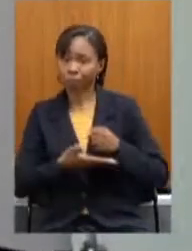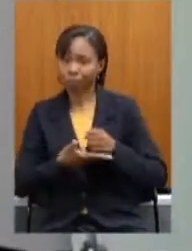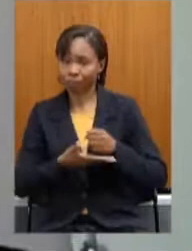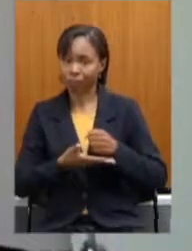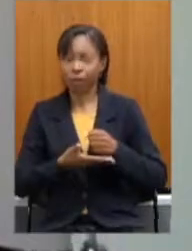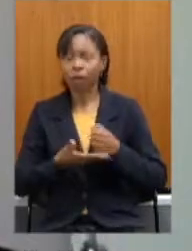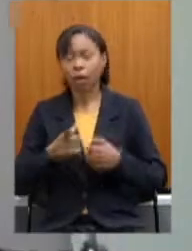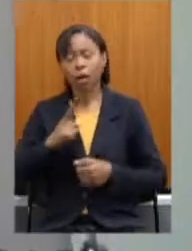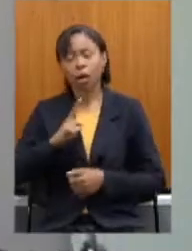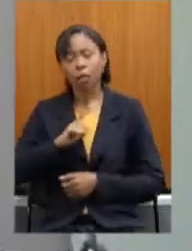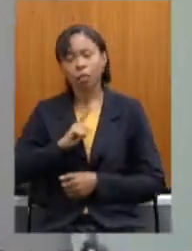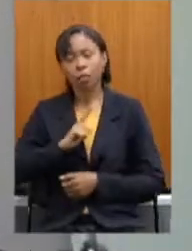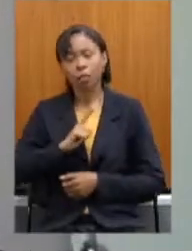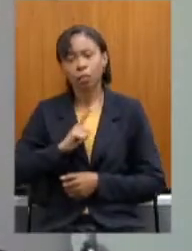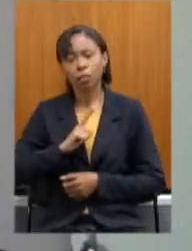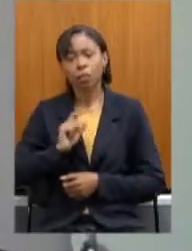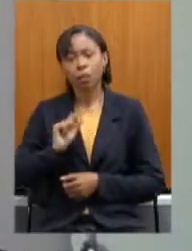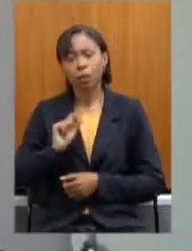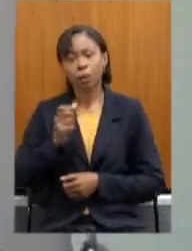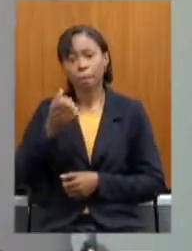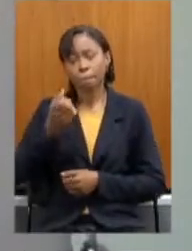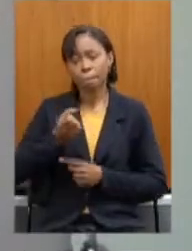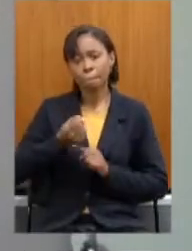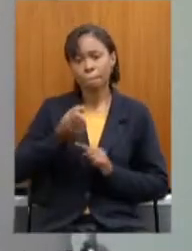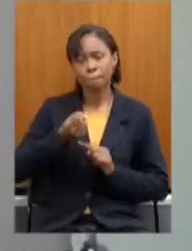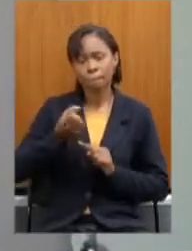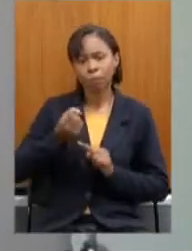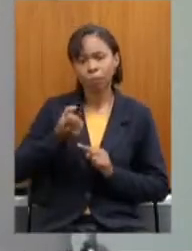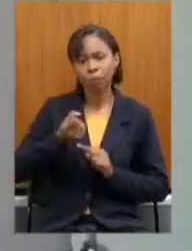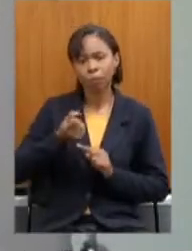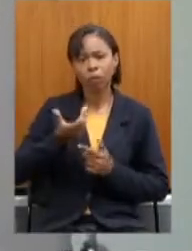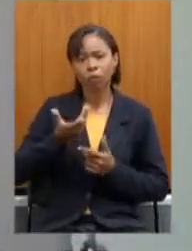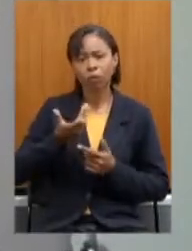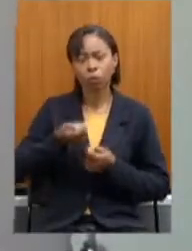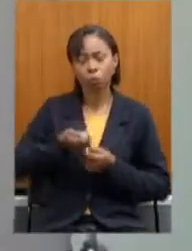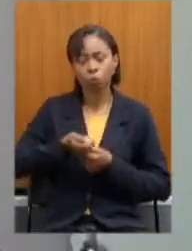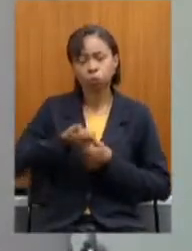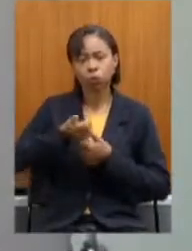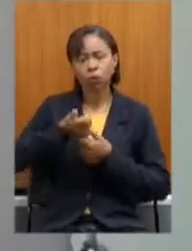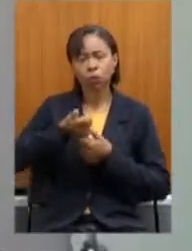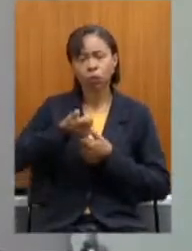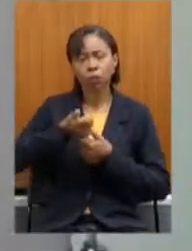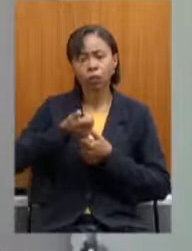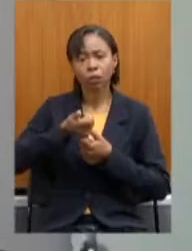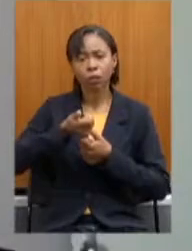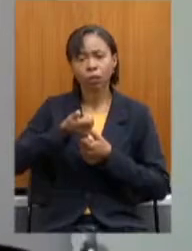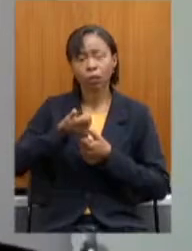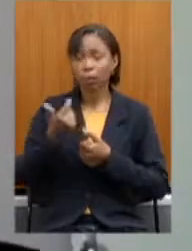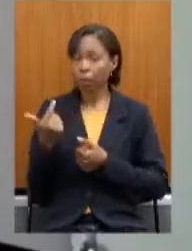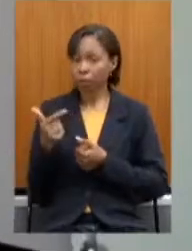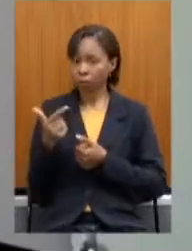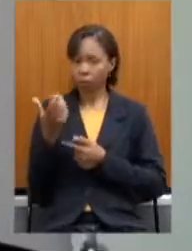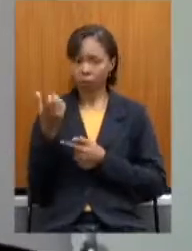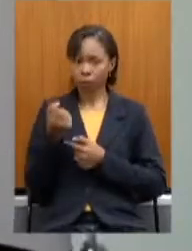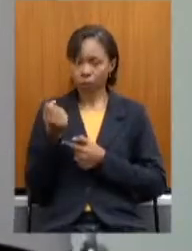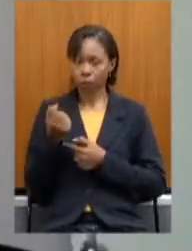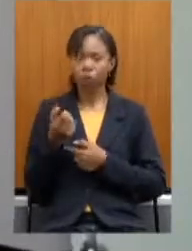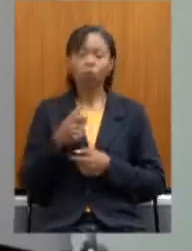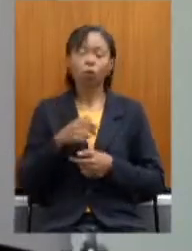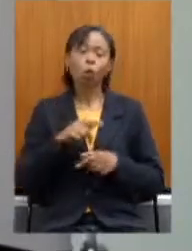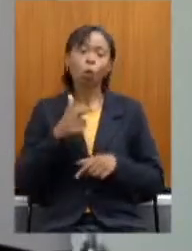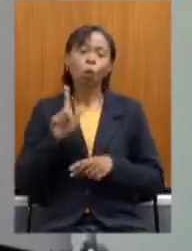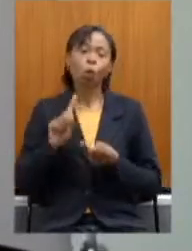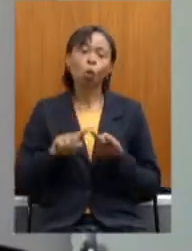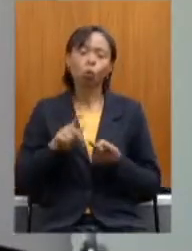Então, nós temos aí a ideia de benefício sem contribuição sem benefício. O pedágio